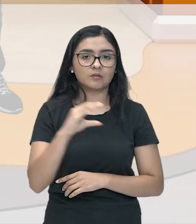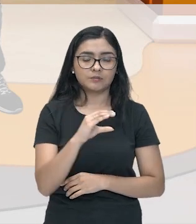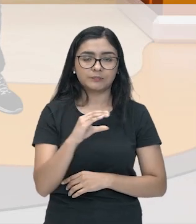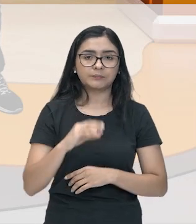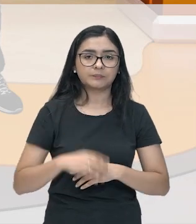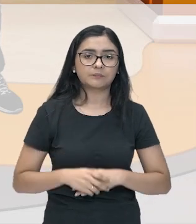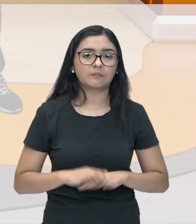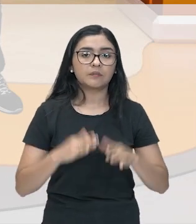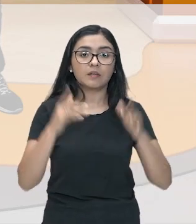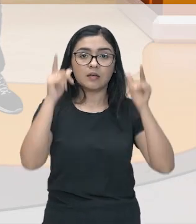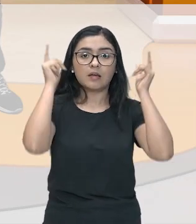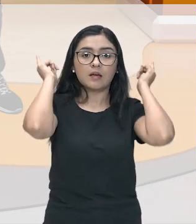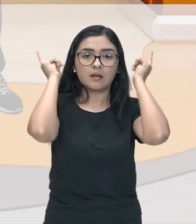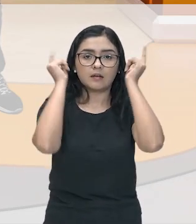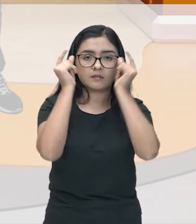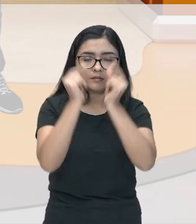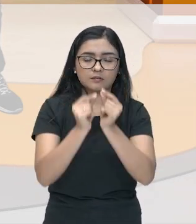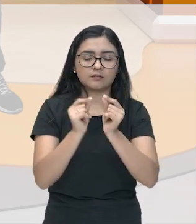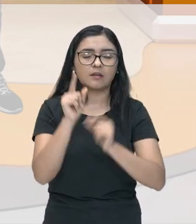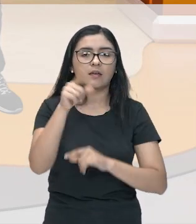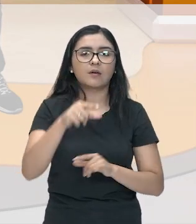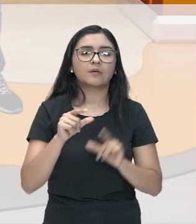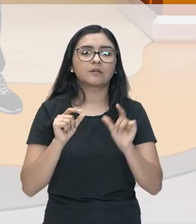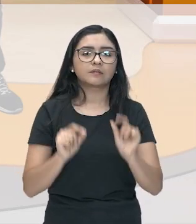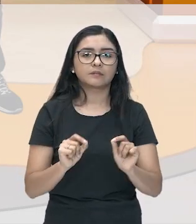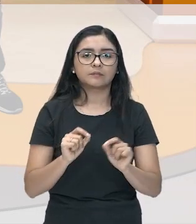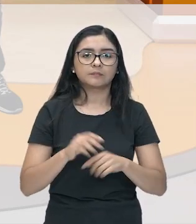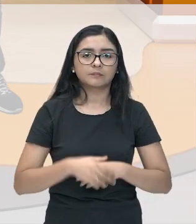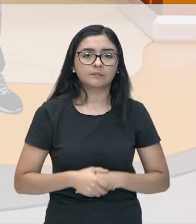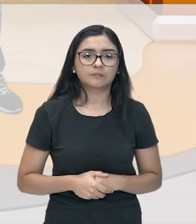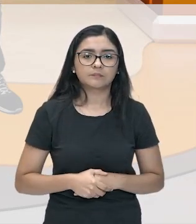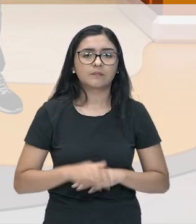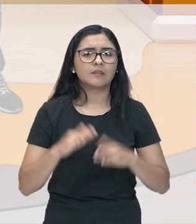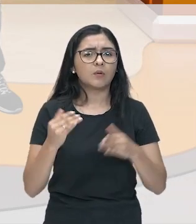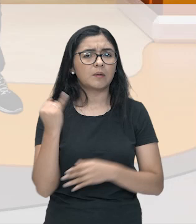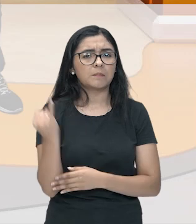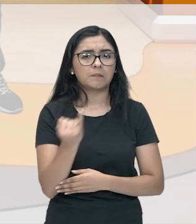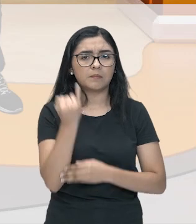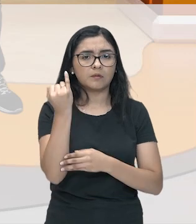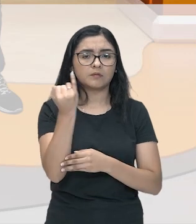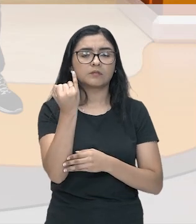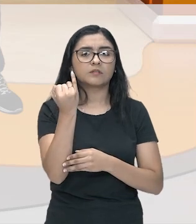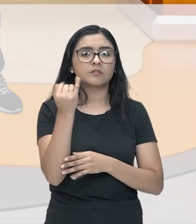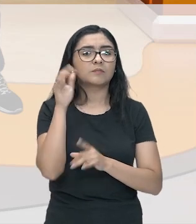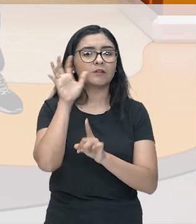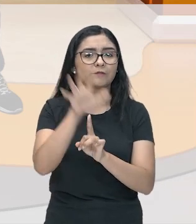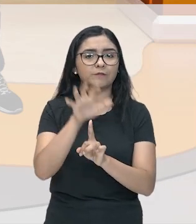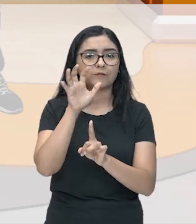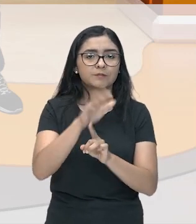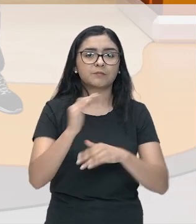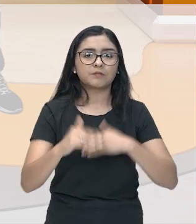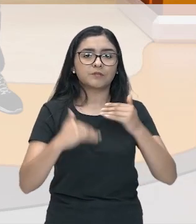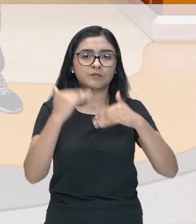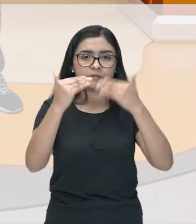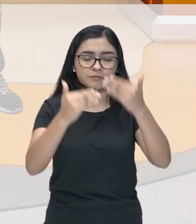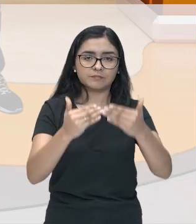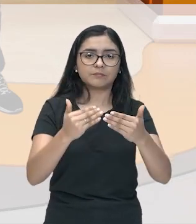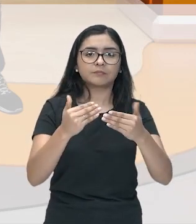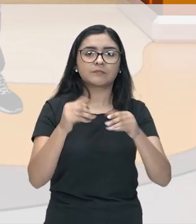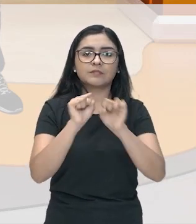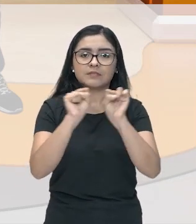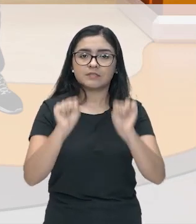A Grécia antiga é, portanto, considerada uma fonte fundamental de inspiração para desenvolvimento de sistemas